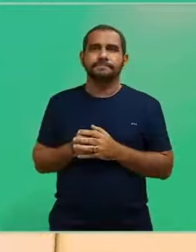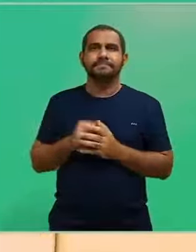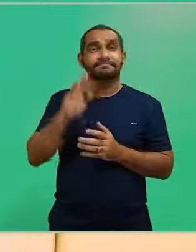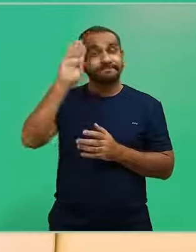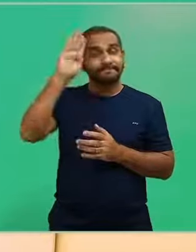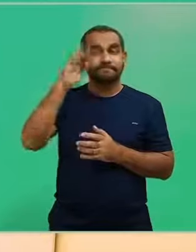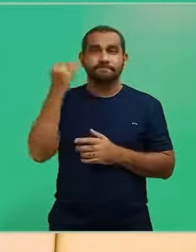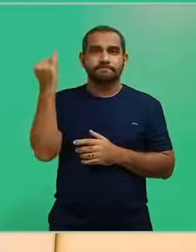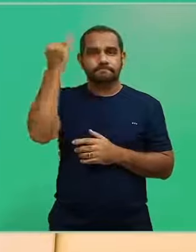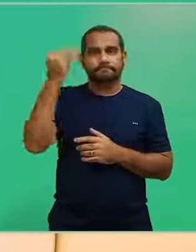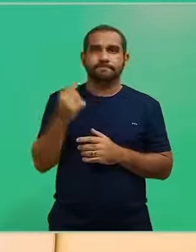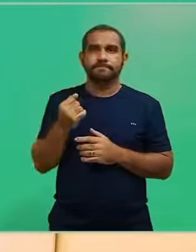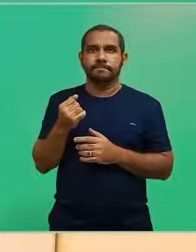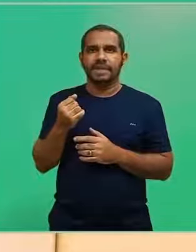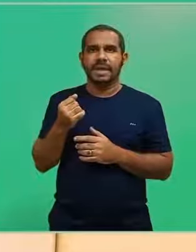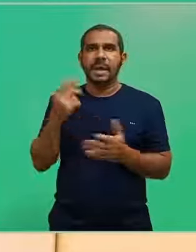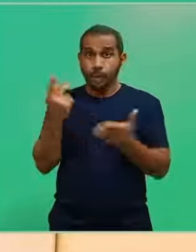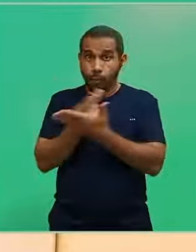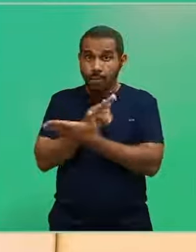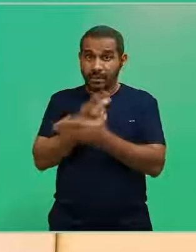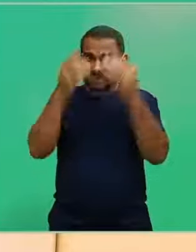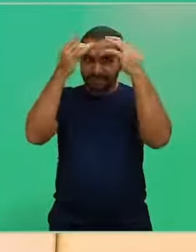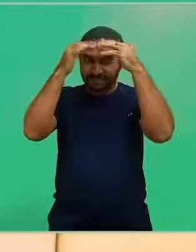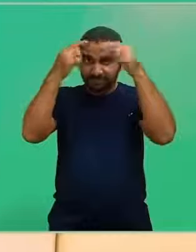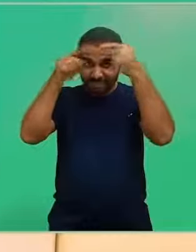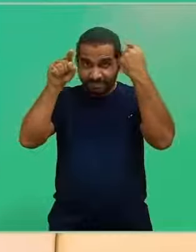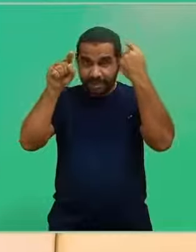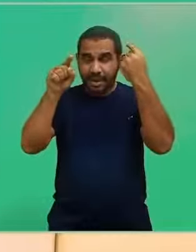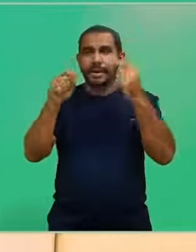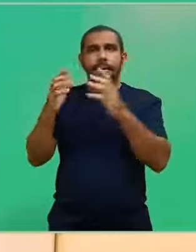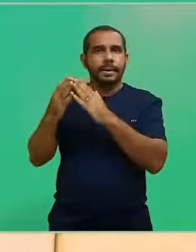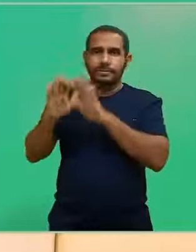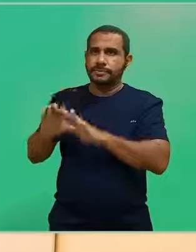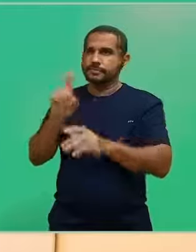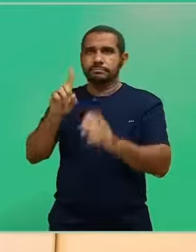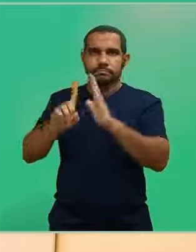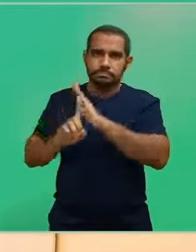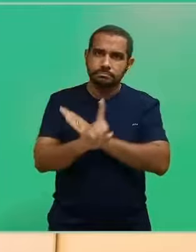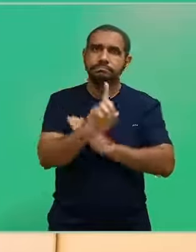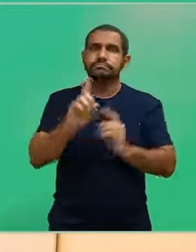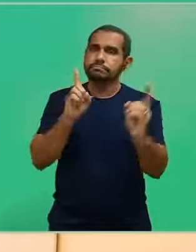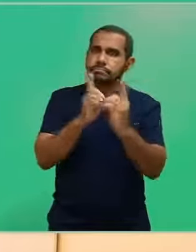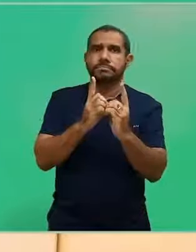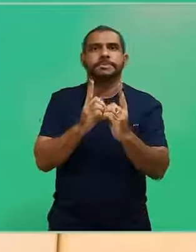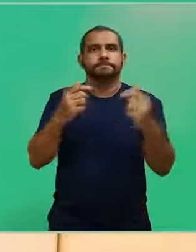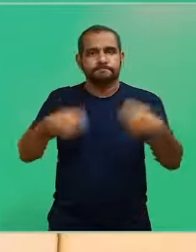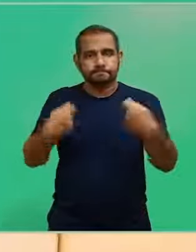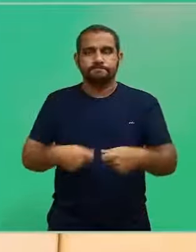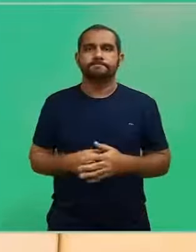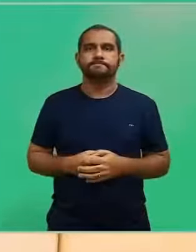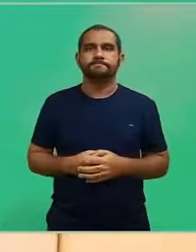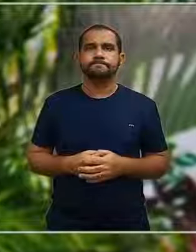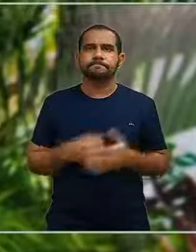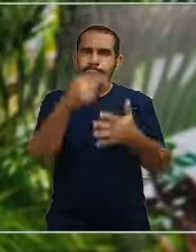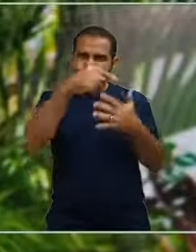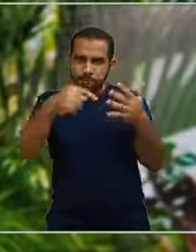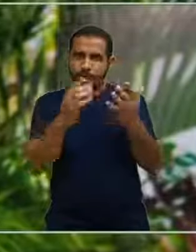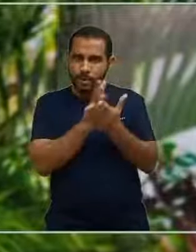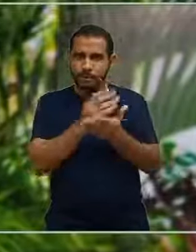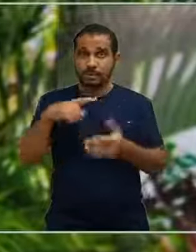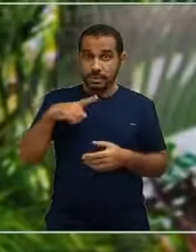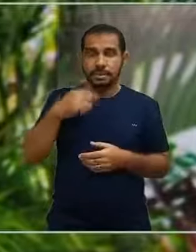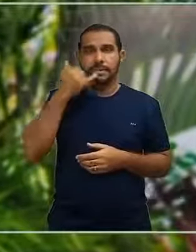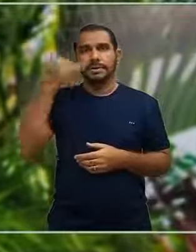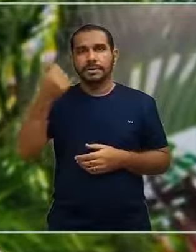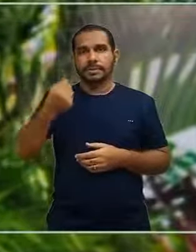AVC. Então é fundamental. Diante do AVC, não fique em casa. Procure atendimento. Ao